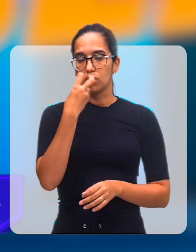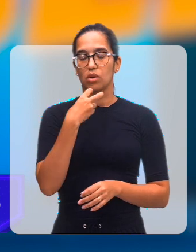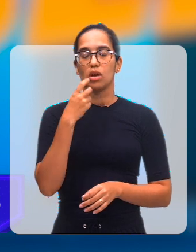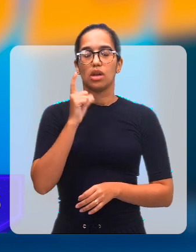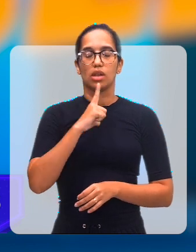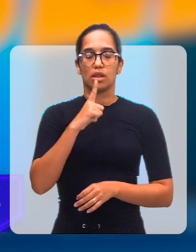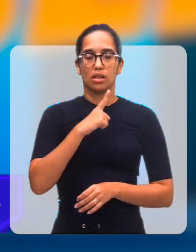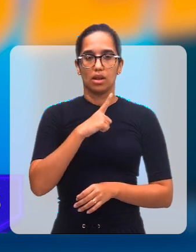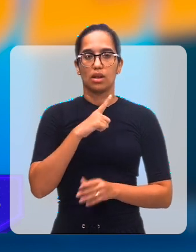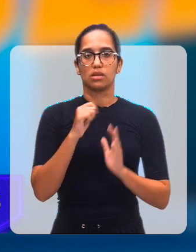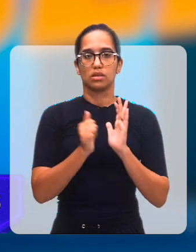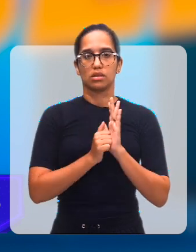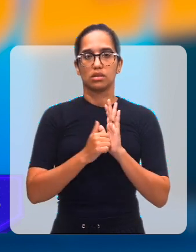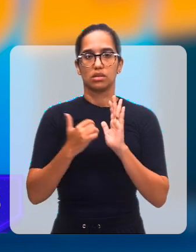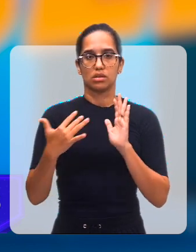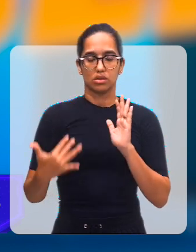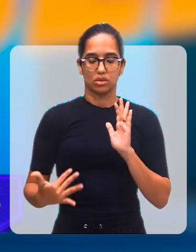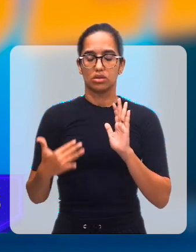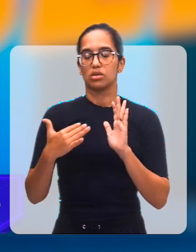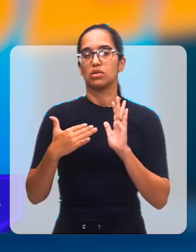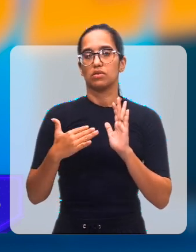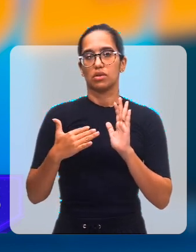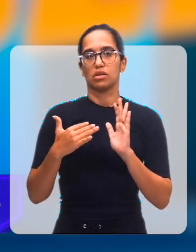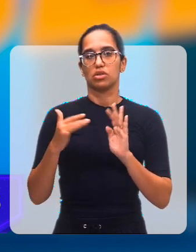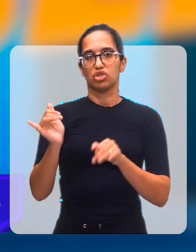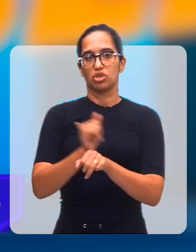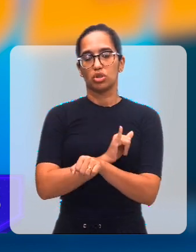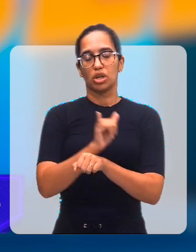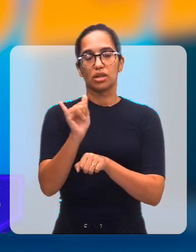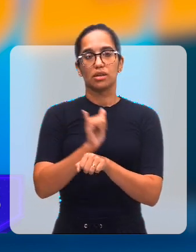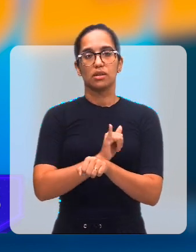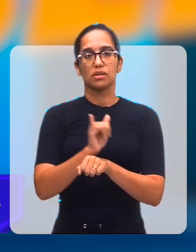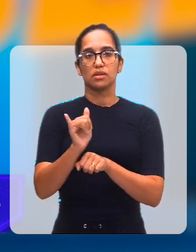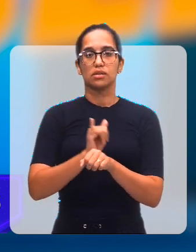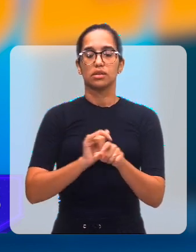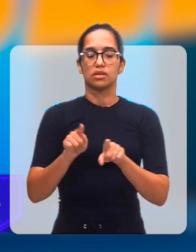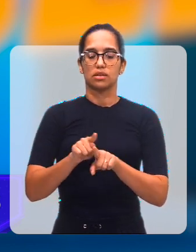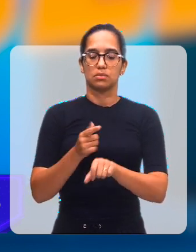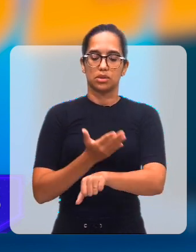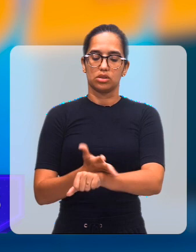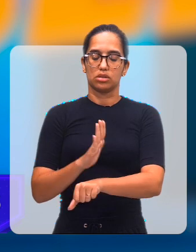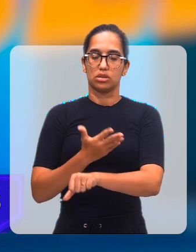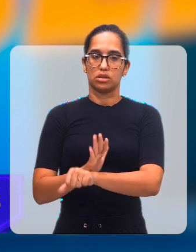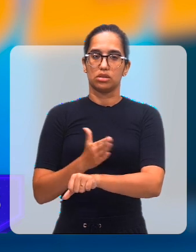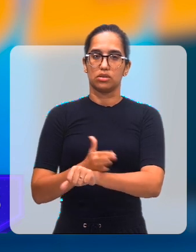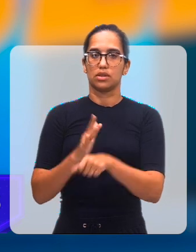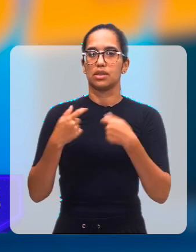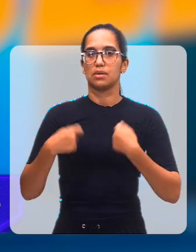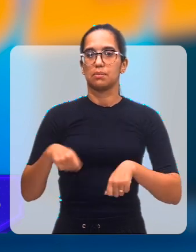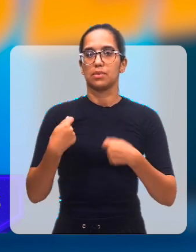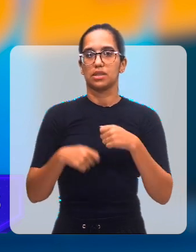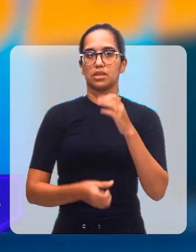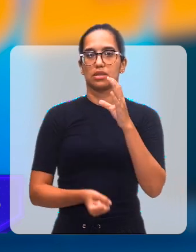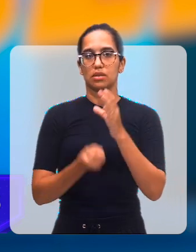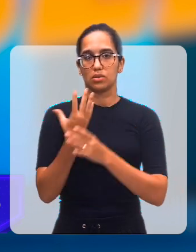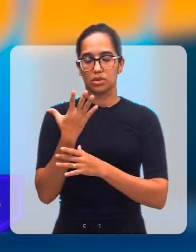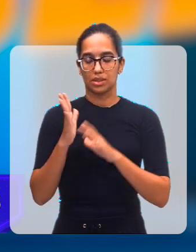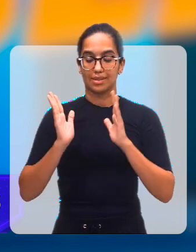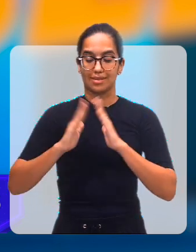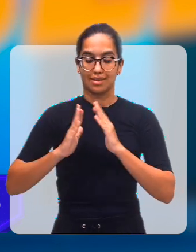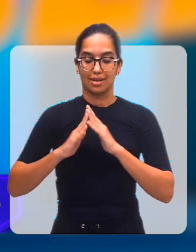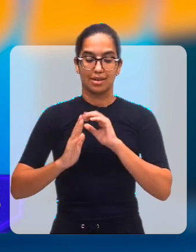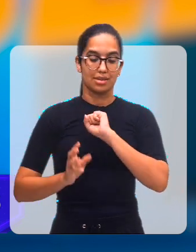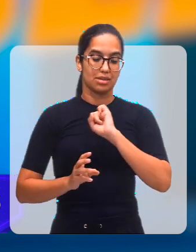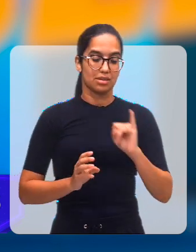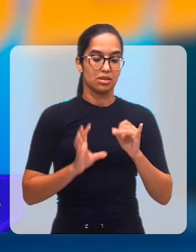área fonoaudiológica, fazer todas aquelas instruções, atividades, treinos que precisam ser